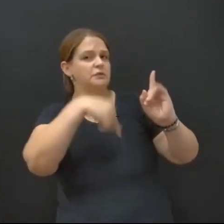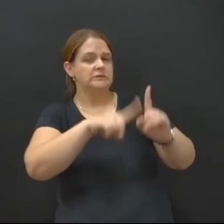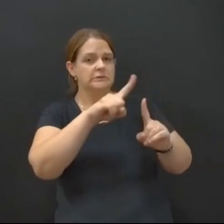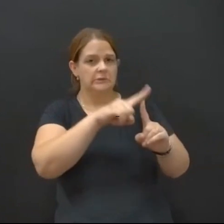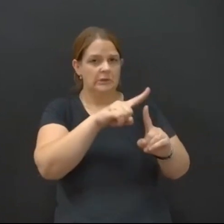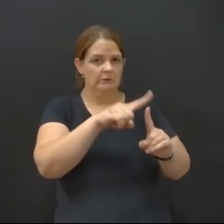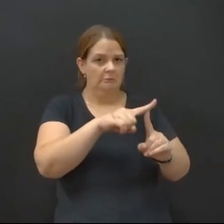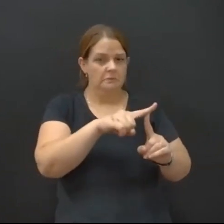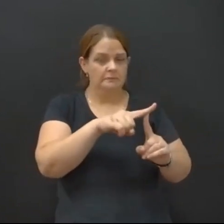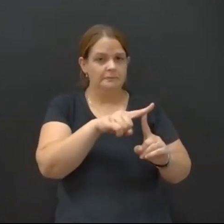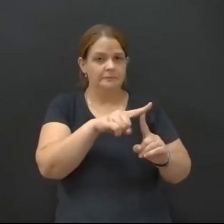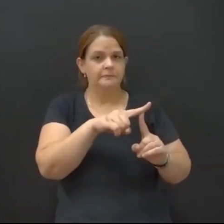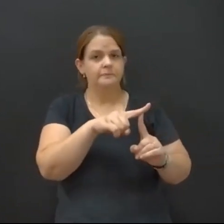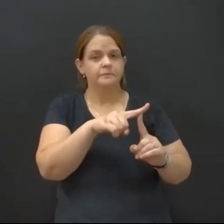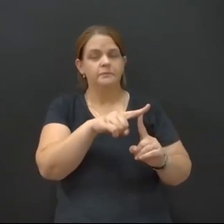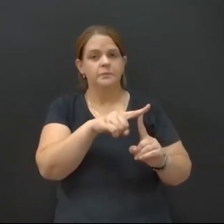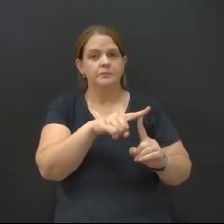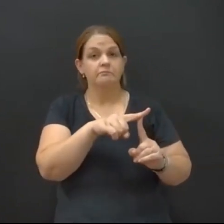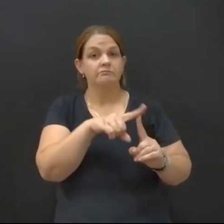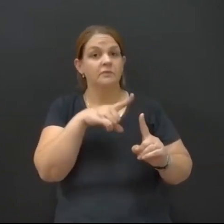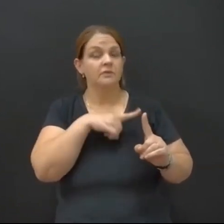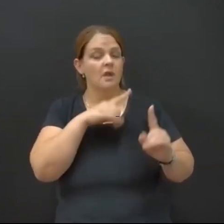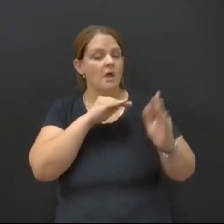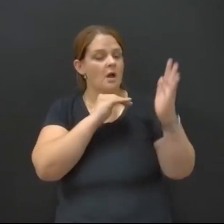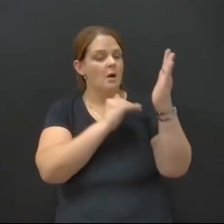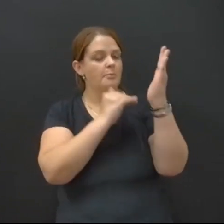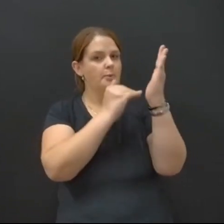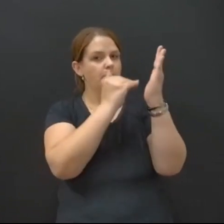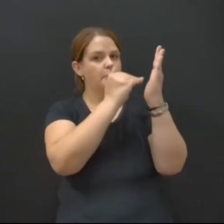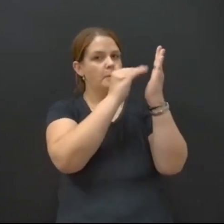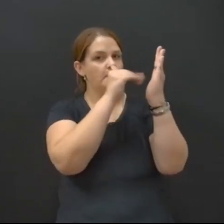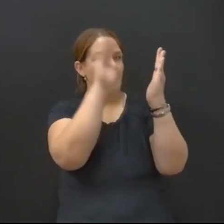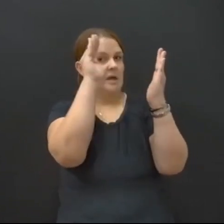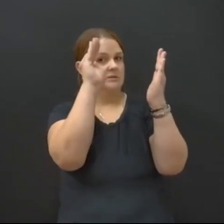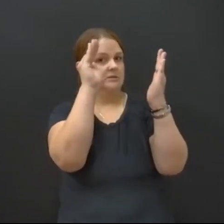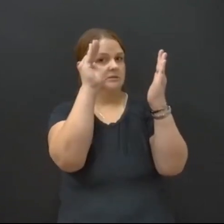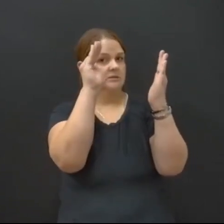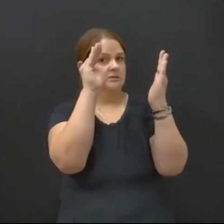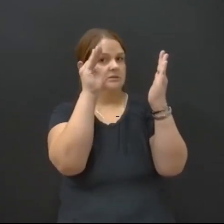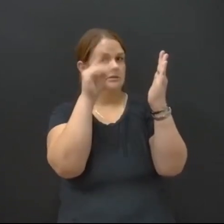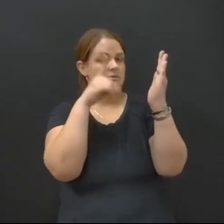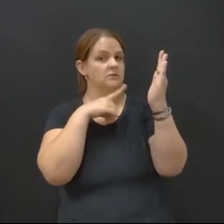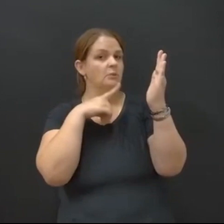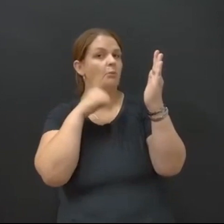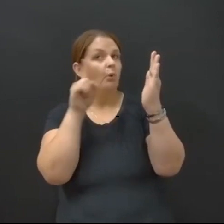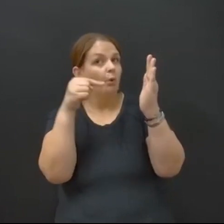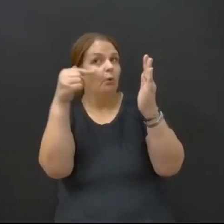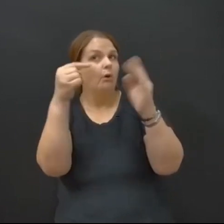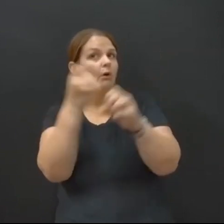que fizeram andares a mais e que foram regularizar só